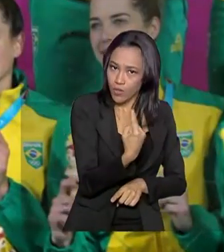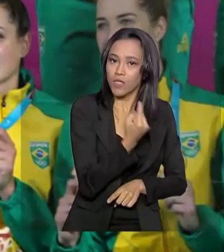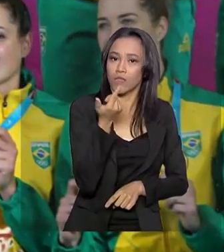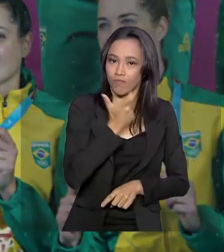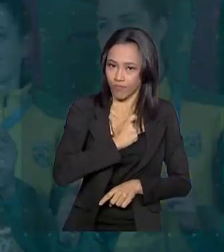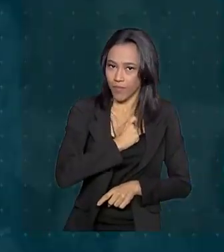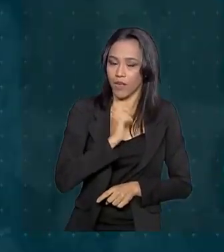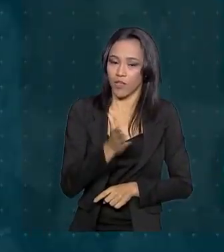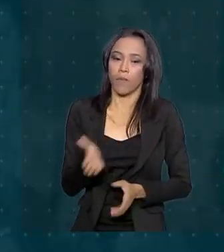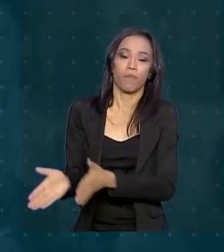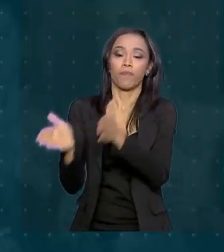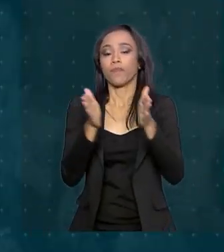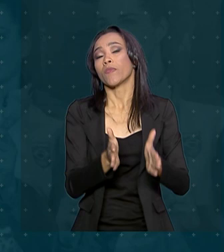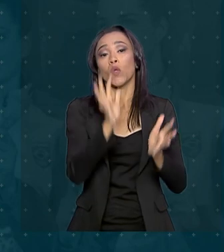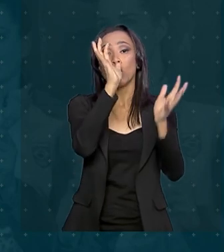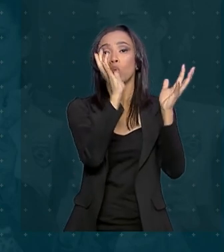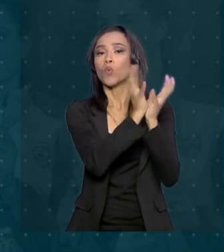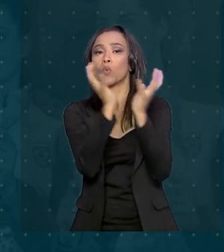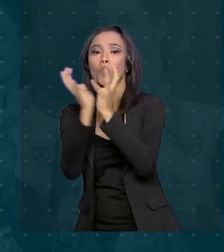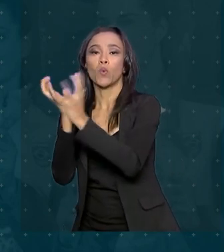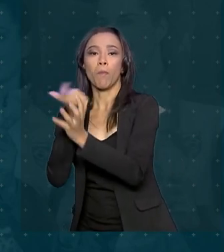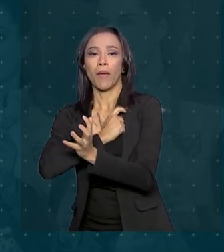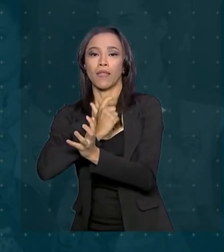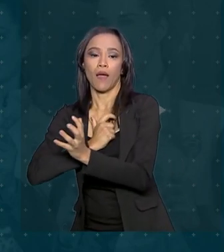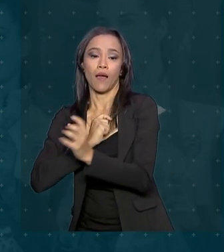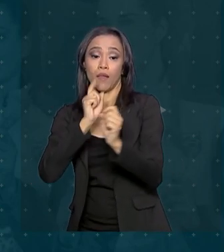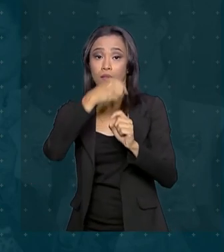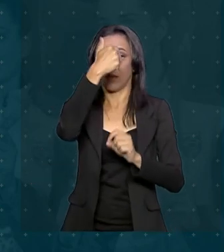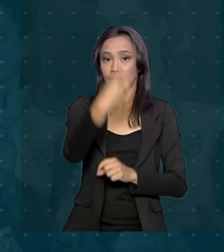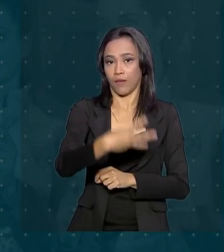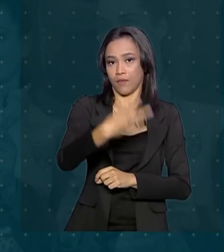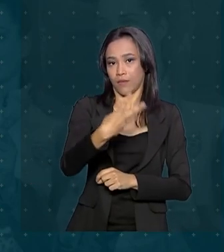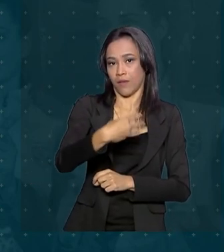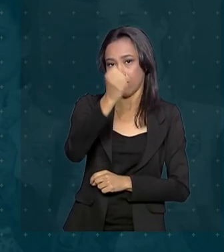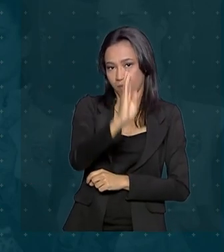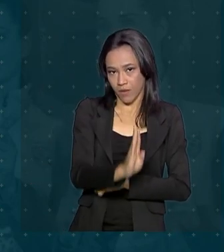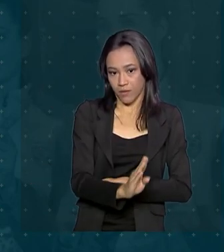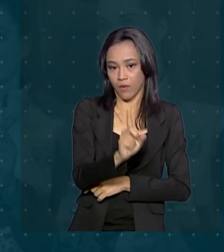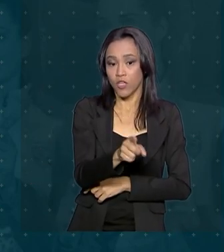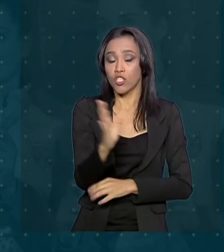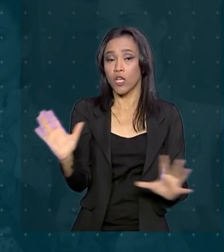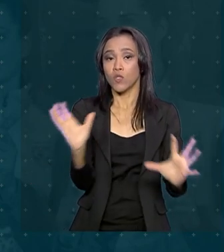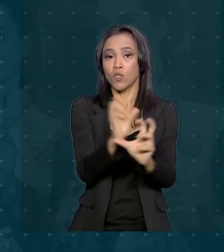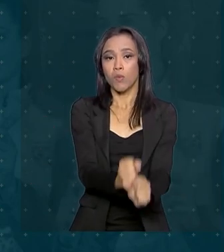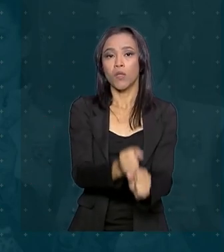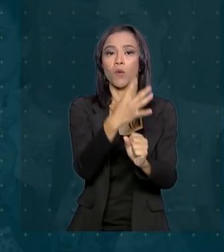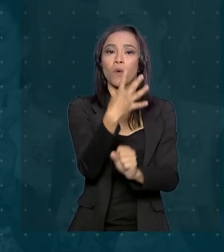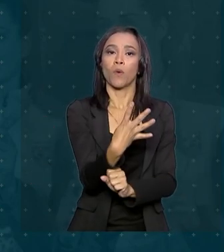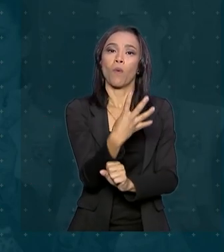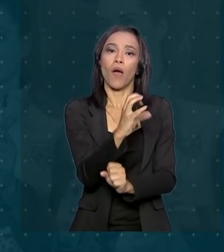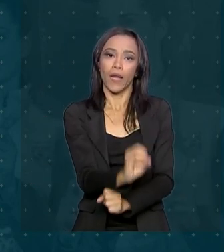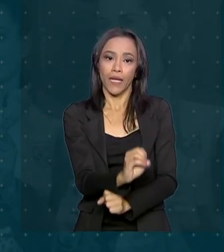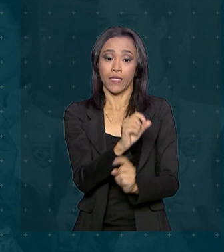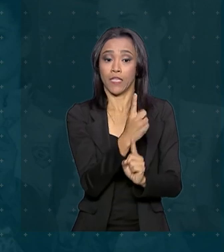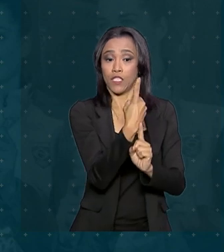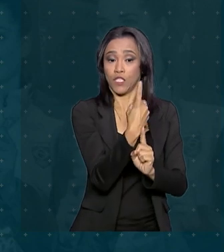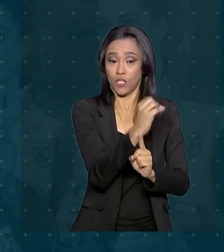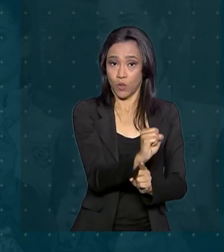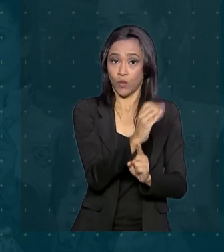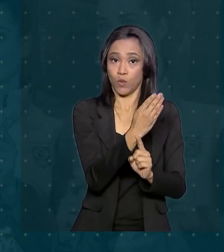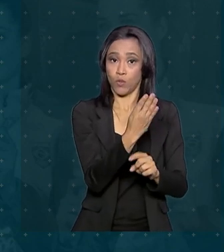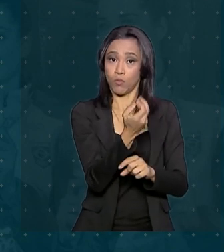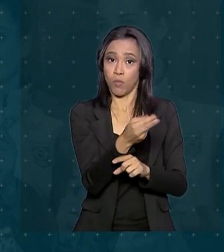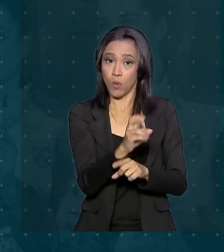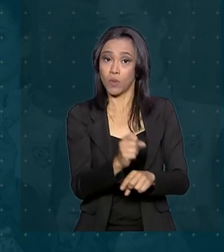quadro de medalhas, o Brasil continua na terceira colocação. Até agora, são 40 medalhas no total, 18 de bronze,